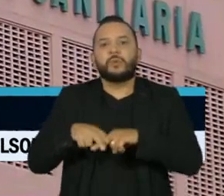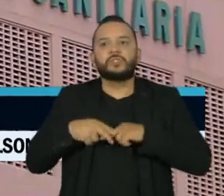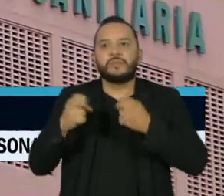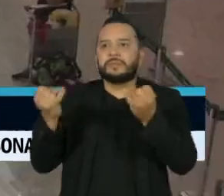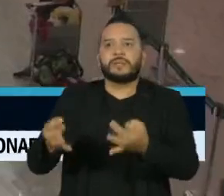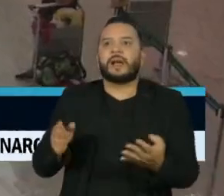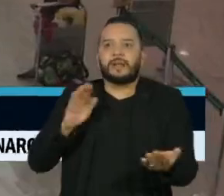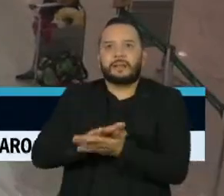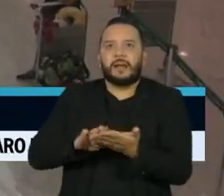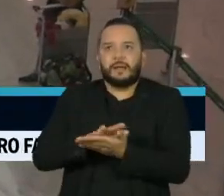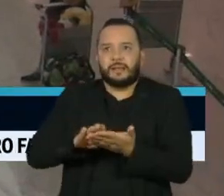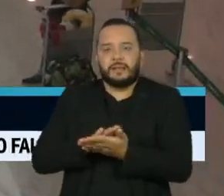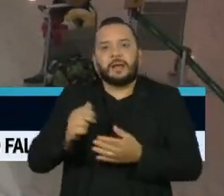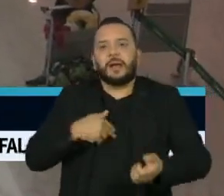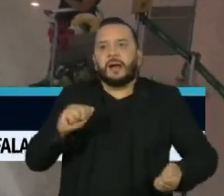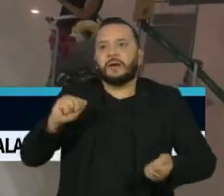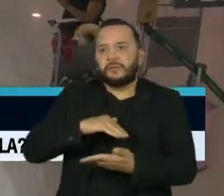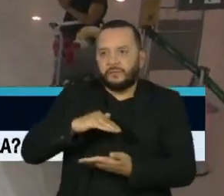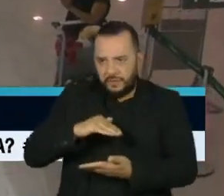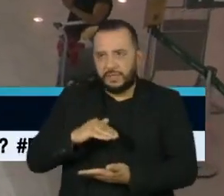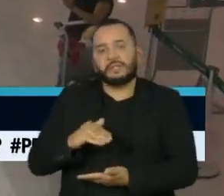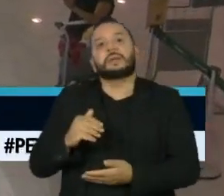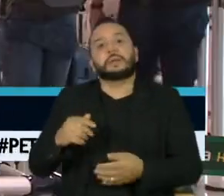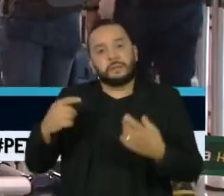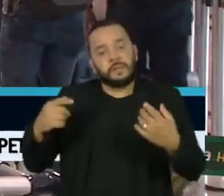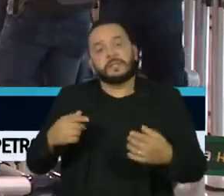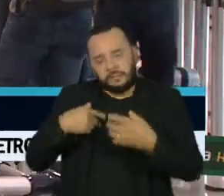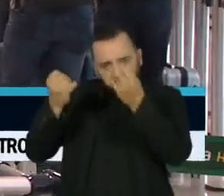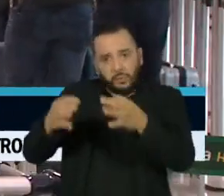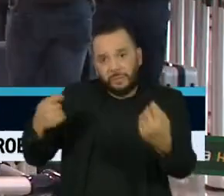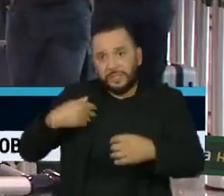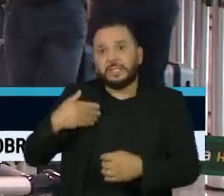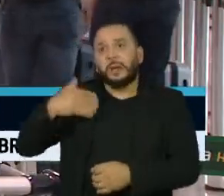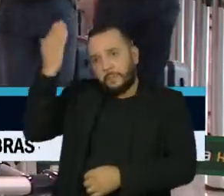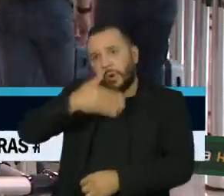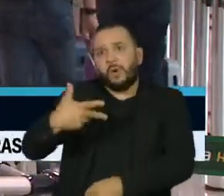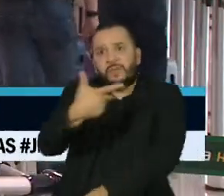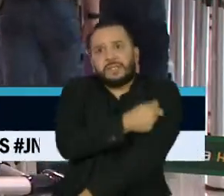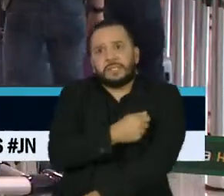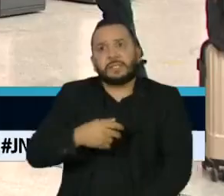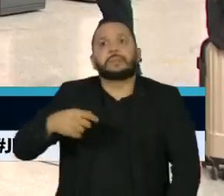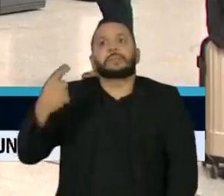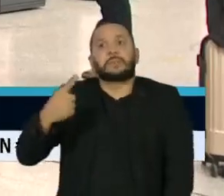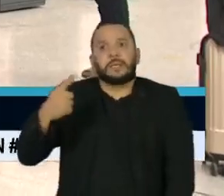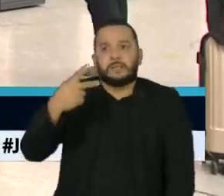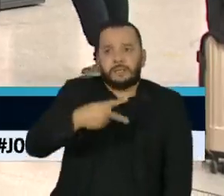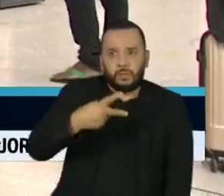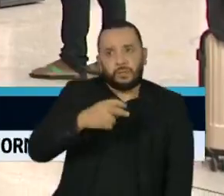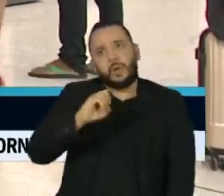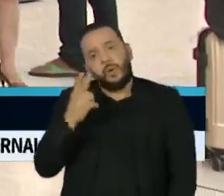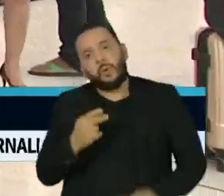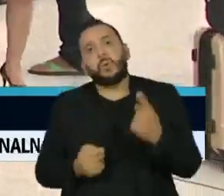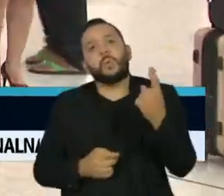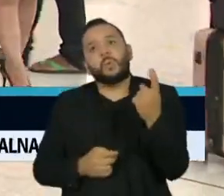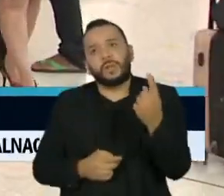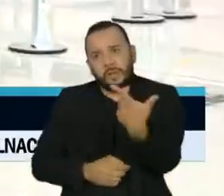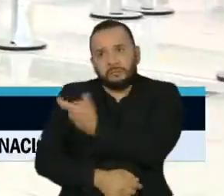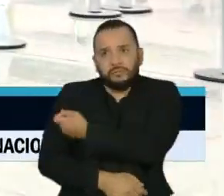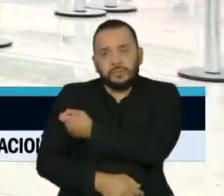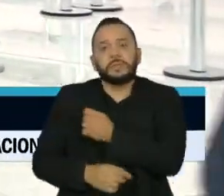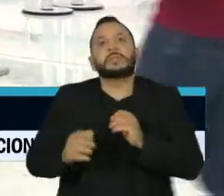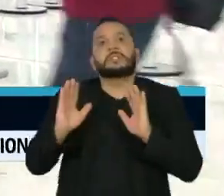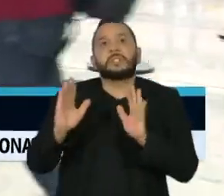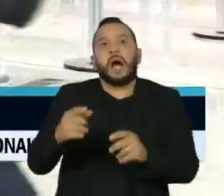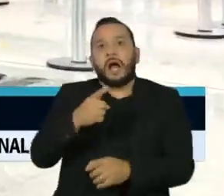foi apresentado. A Anvisa defende que o passageiro comprove que tomou a segunda dose da vacina ou a dose única, há pelo menos